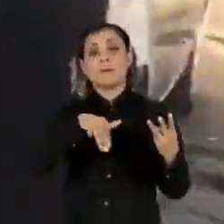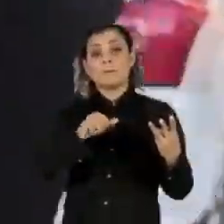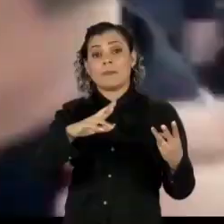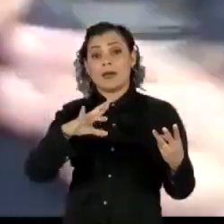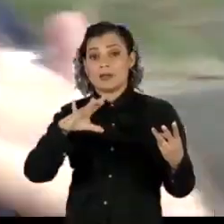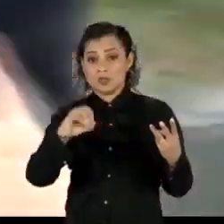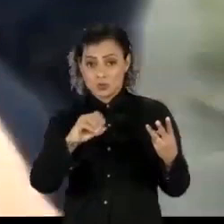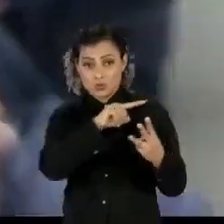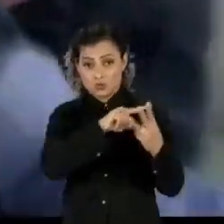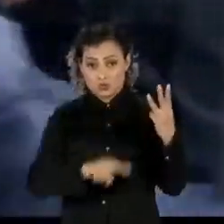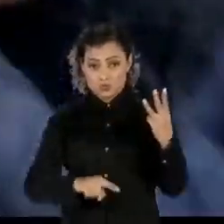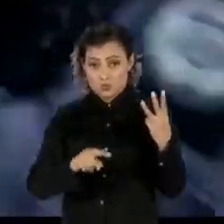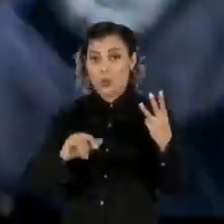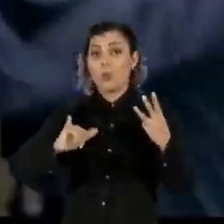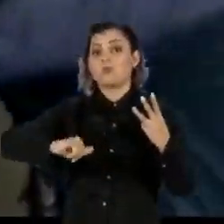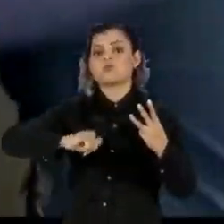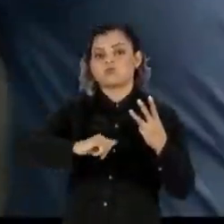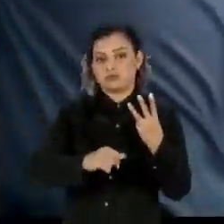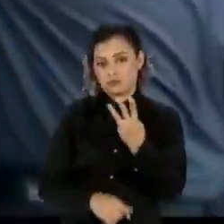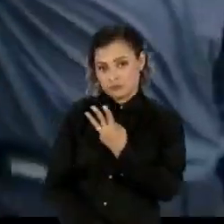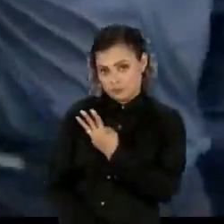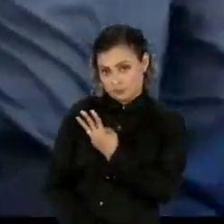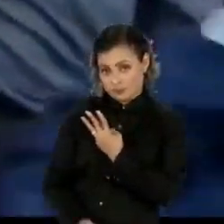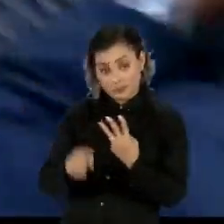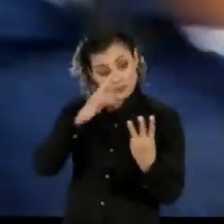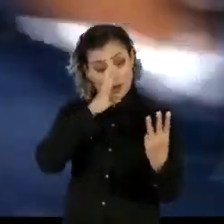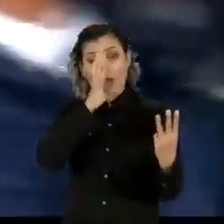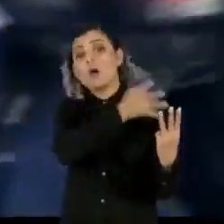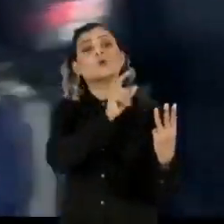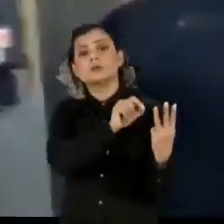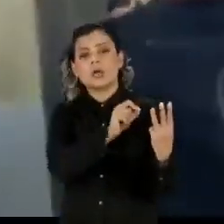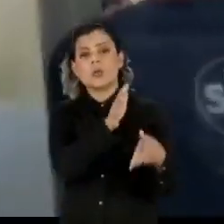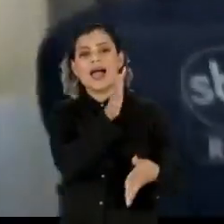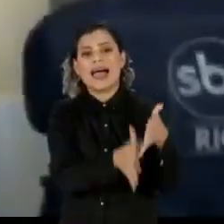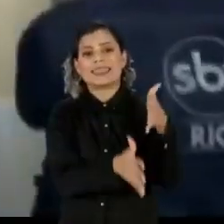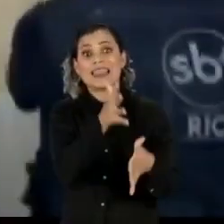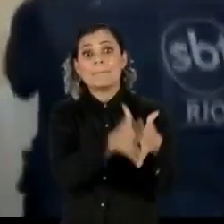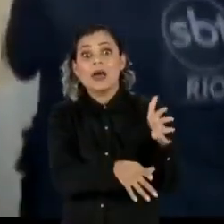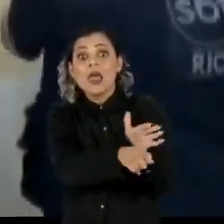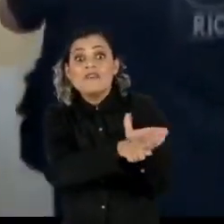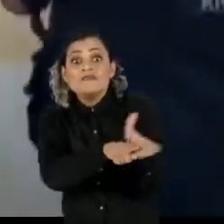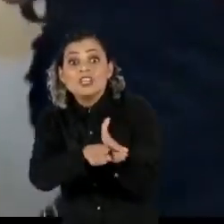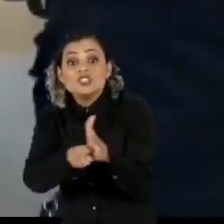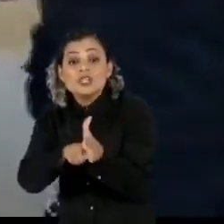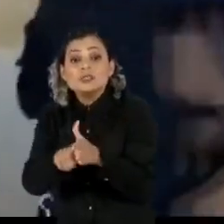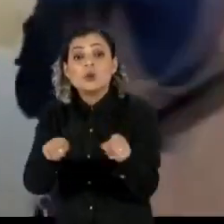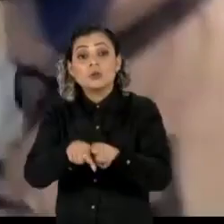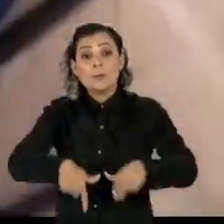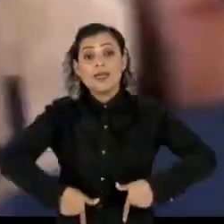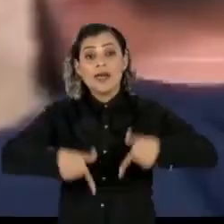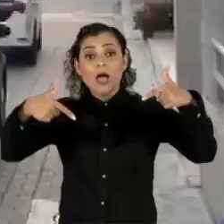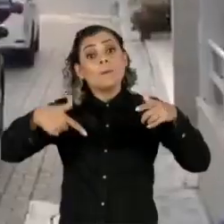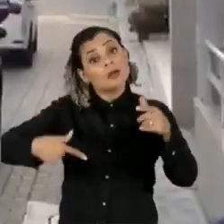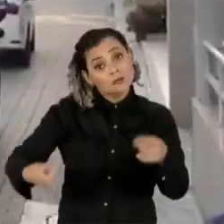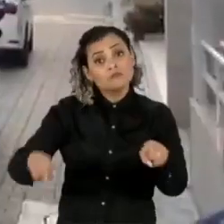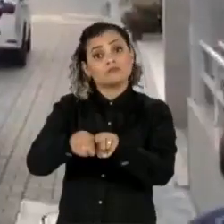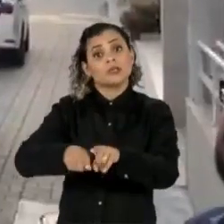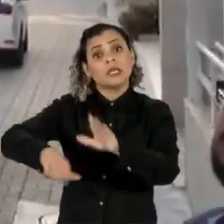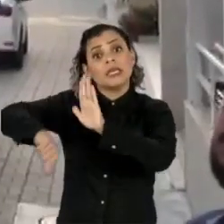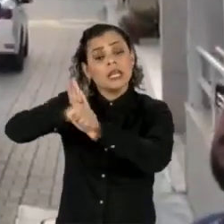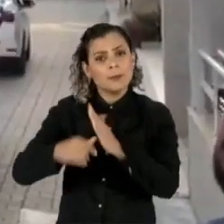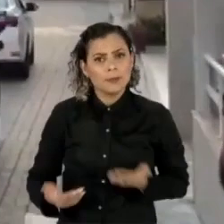Montovano, o Márcio Gordo. Eles são acusados de obstrução de justiça, porte de arma e associação criminosa.